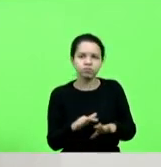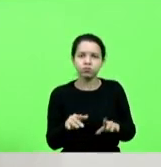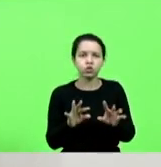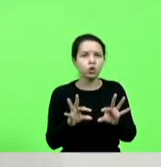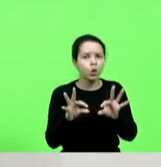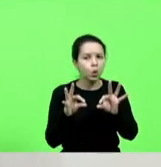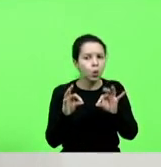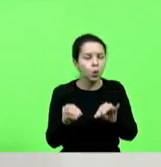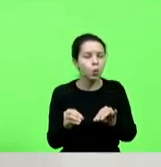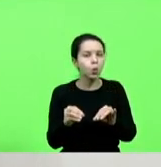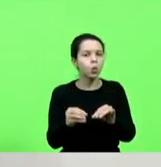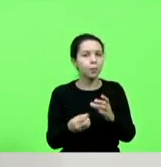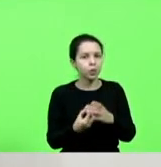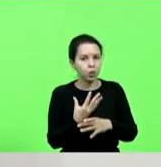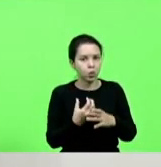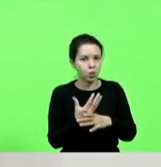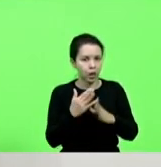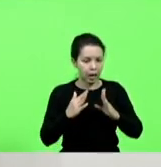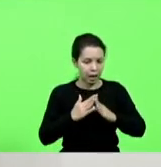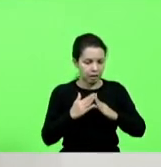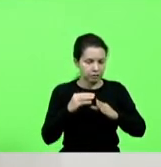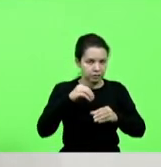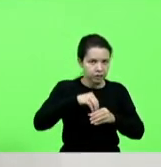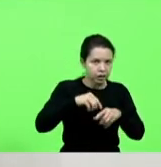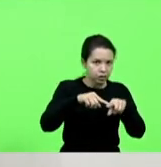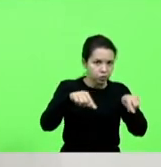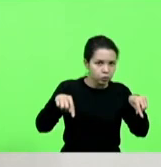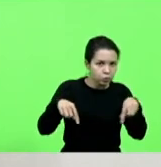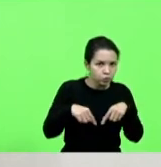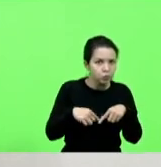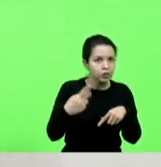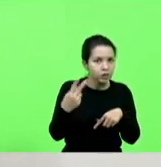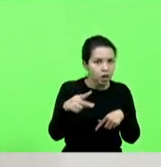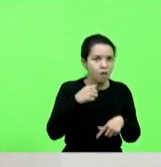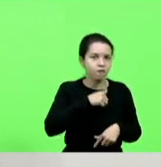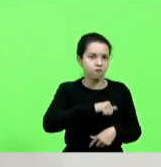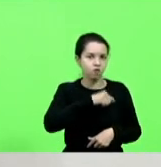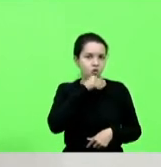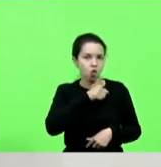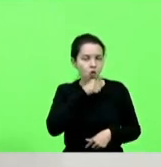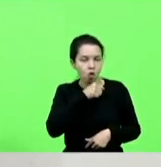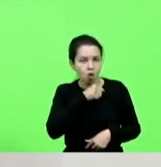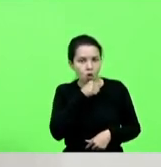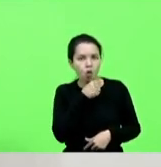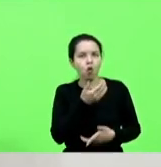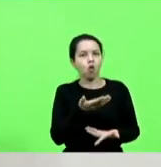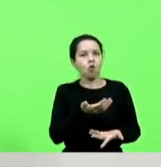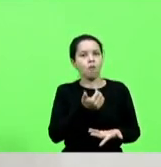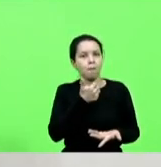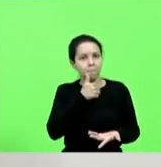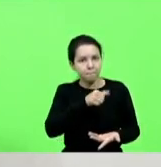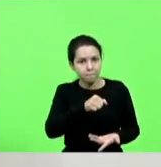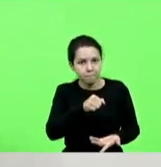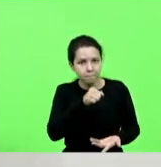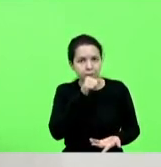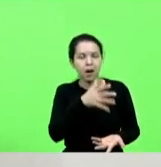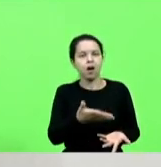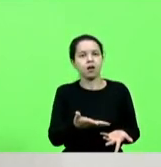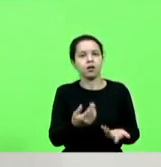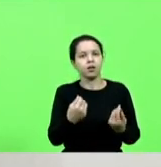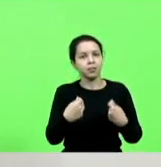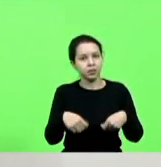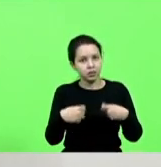dentro de casa o que seu avô produzia o que seu pai produzia para comercializar e para viver então precisa ser corrigido